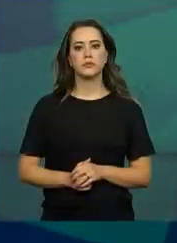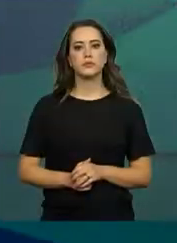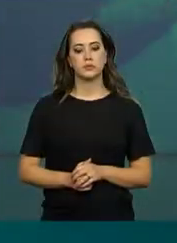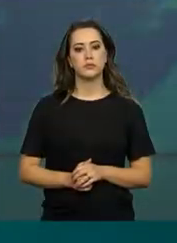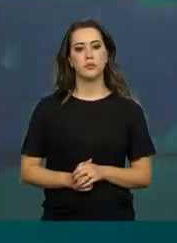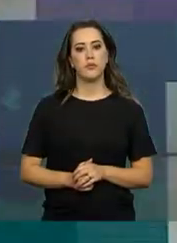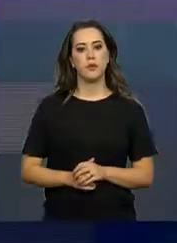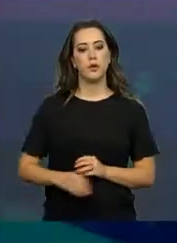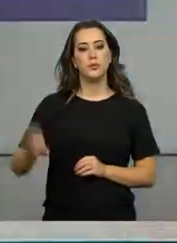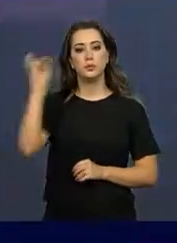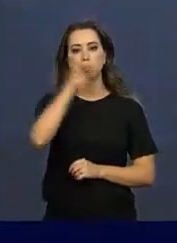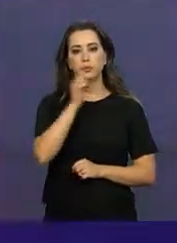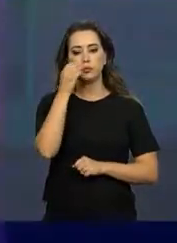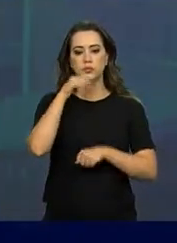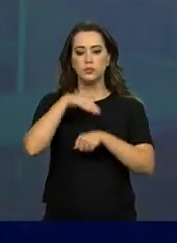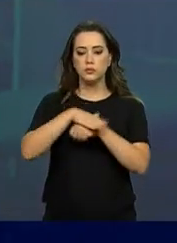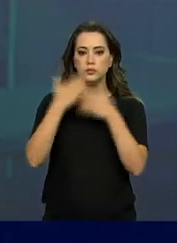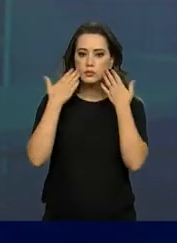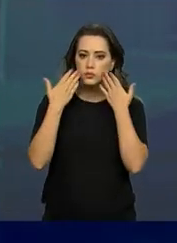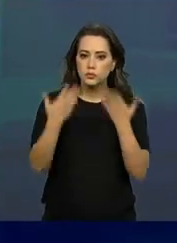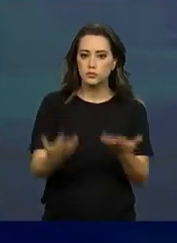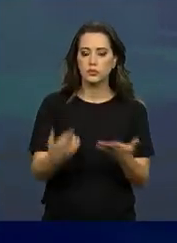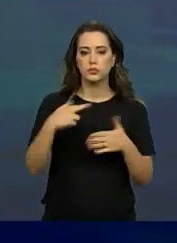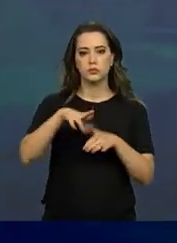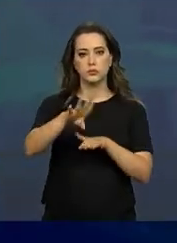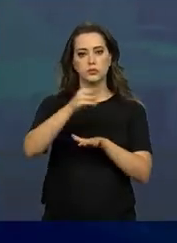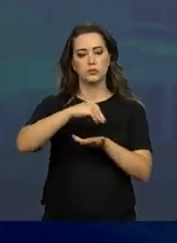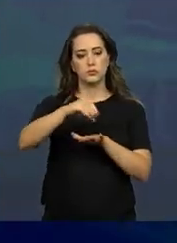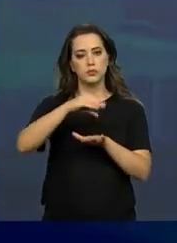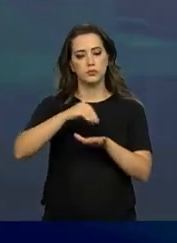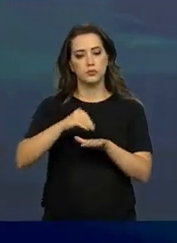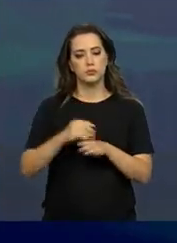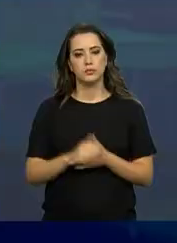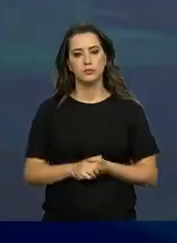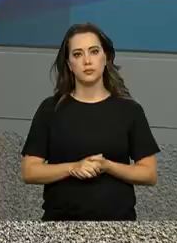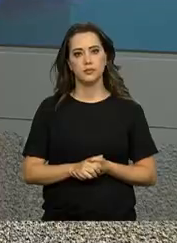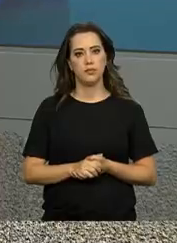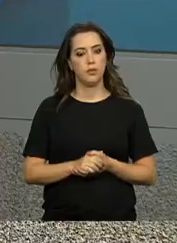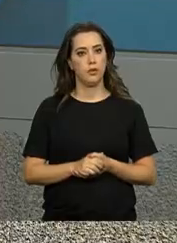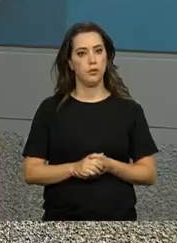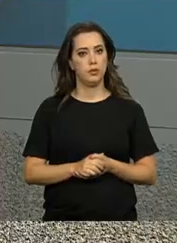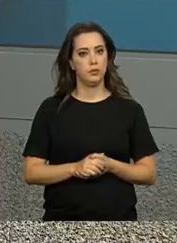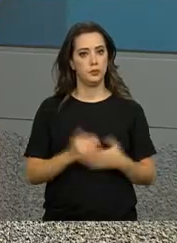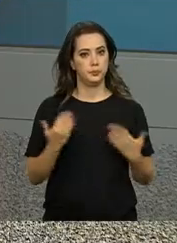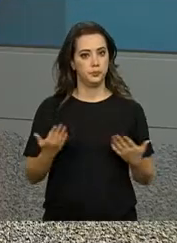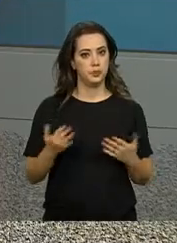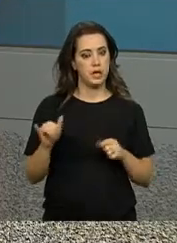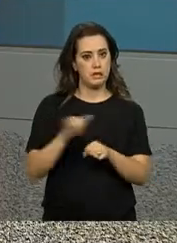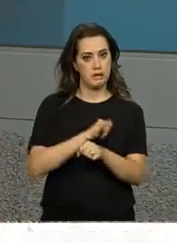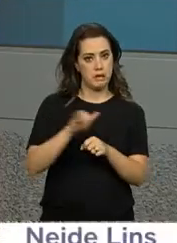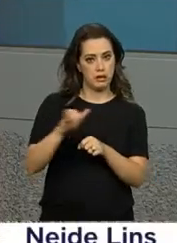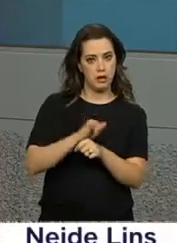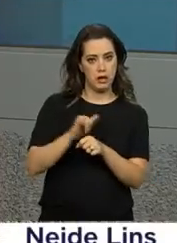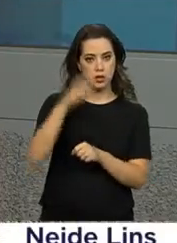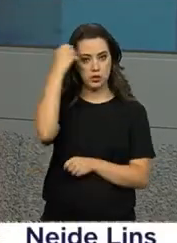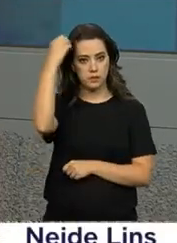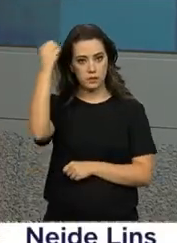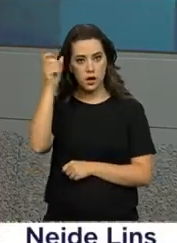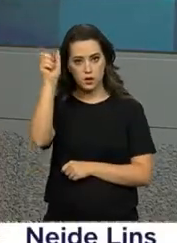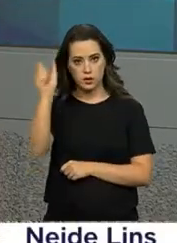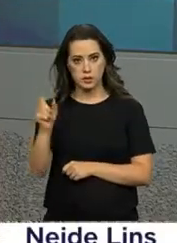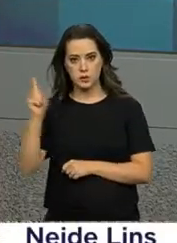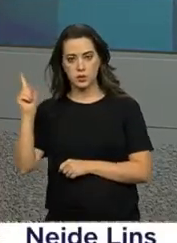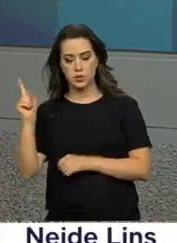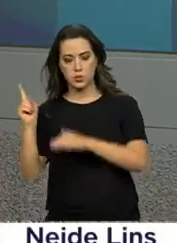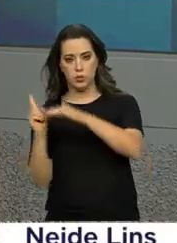Olá, boa noite. No ar mais uma edição do Repórter NBR. A estratégia de interiorização dos venezuelanos dá